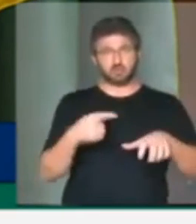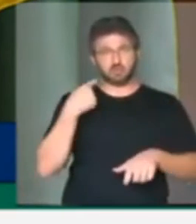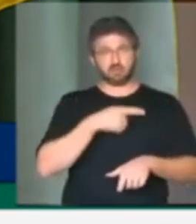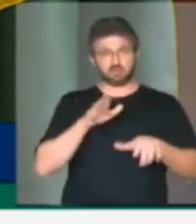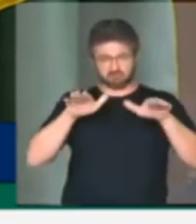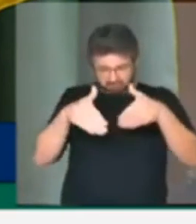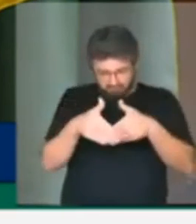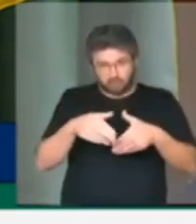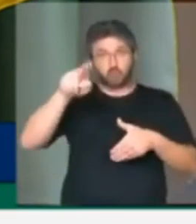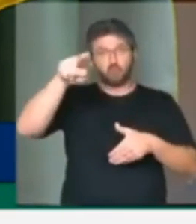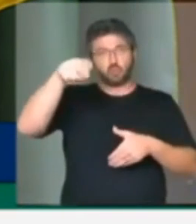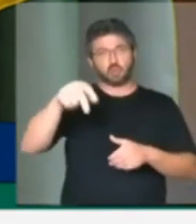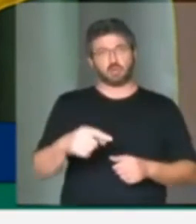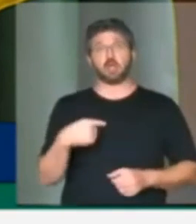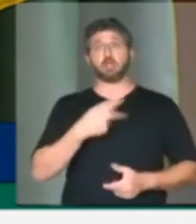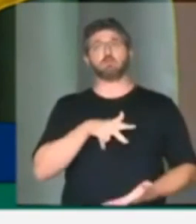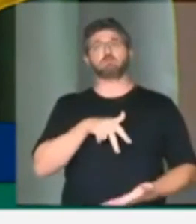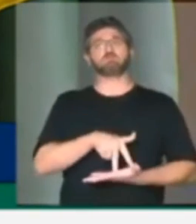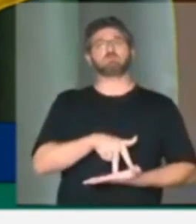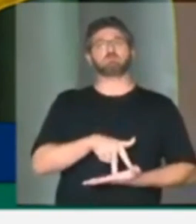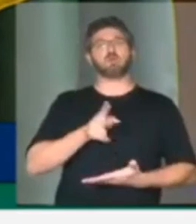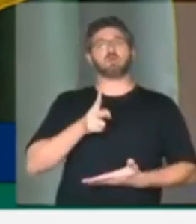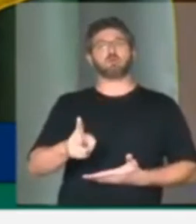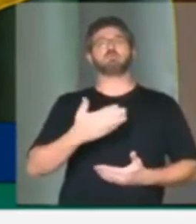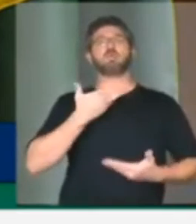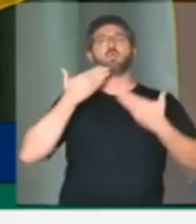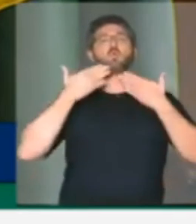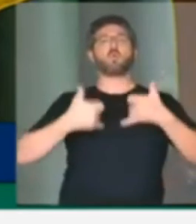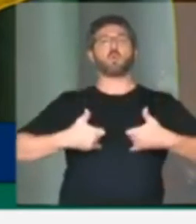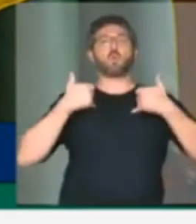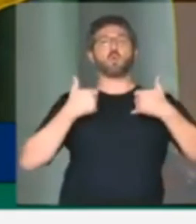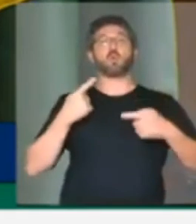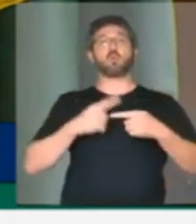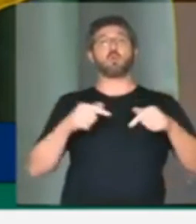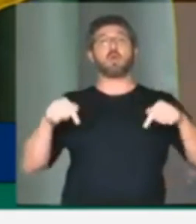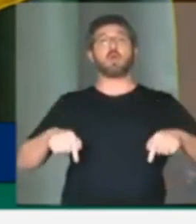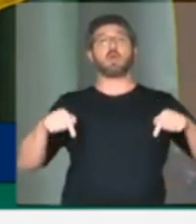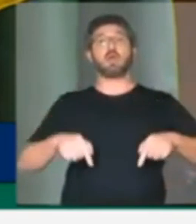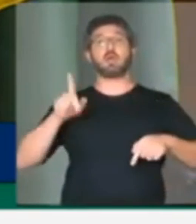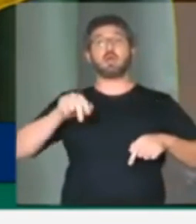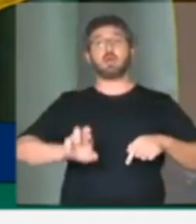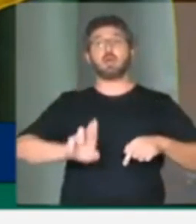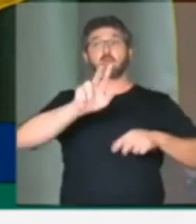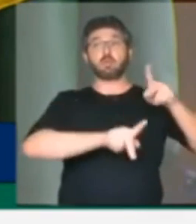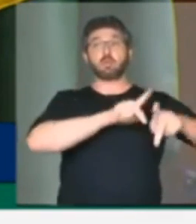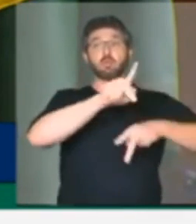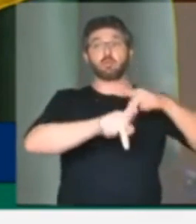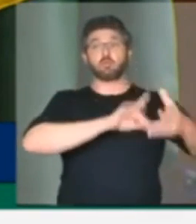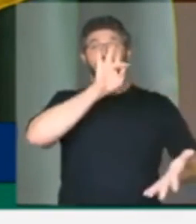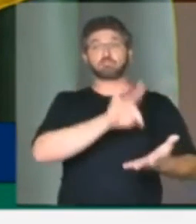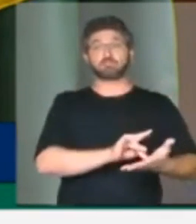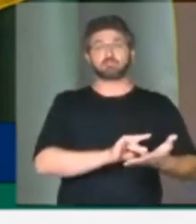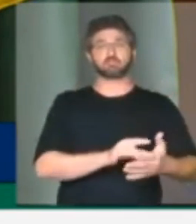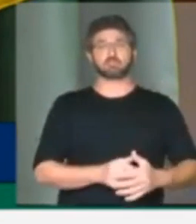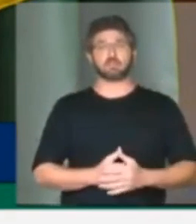agacha, o Congresso vai se manter com a cabeça erguida, porque aqui é a representação efetiva